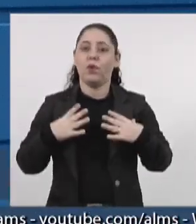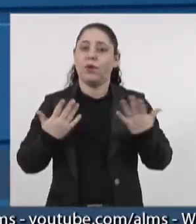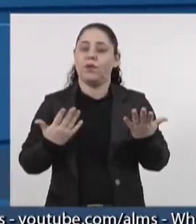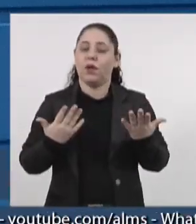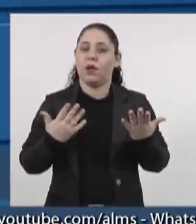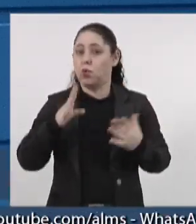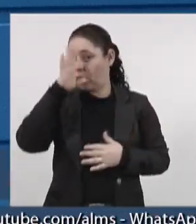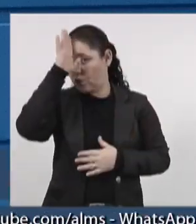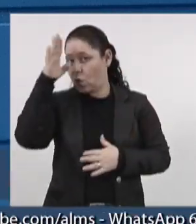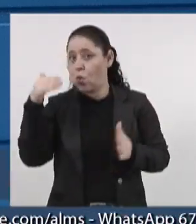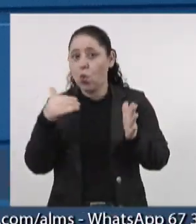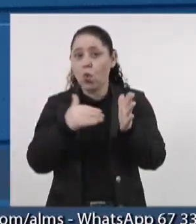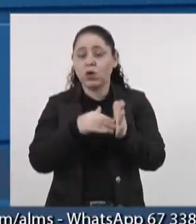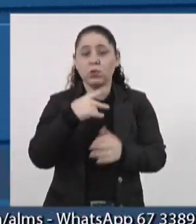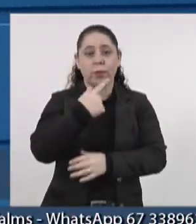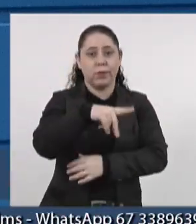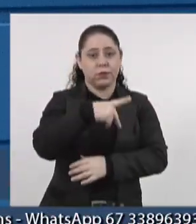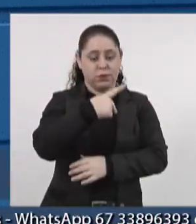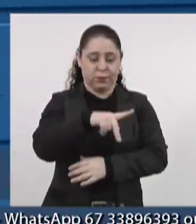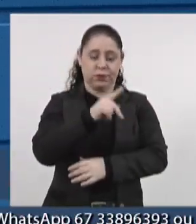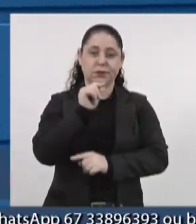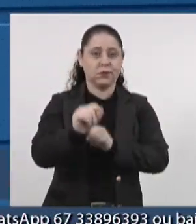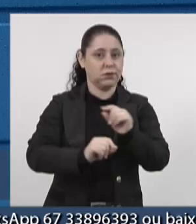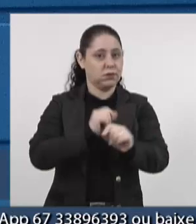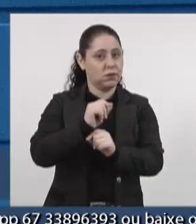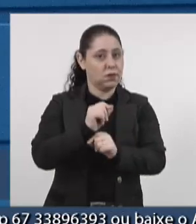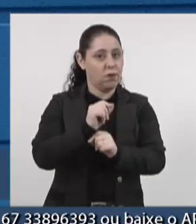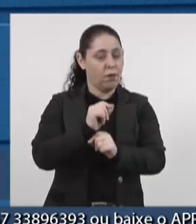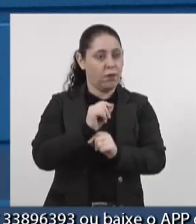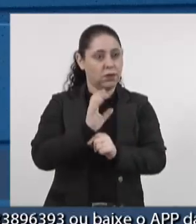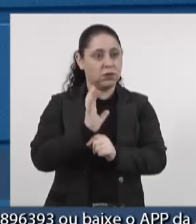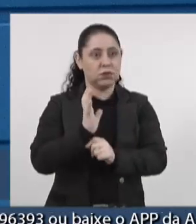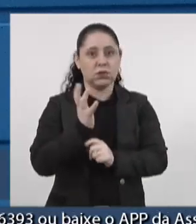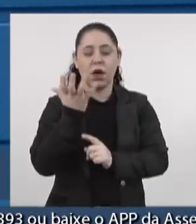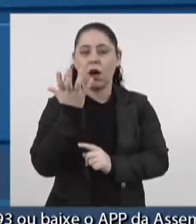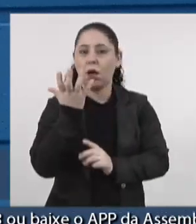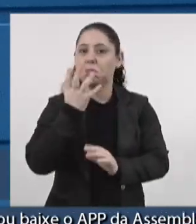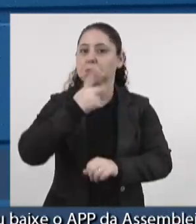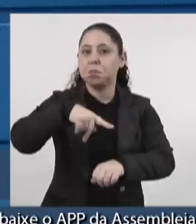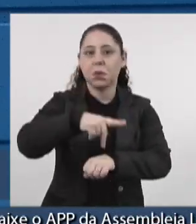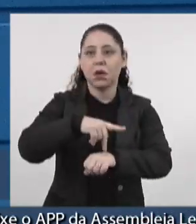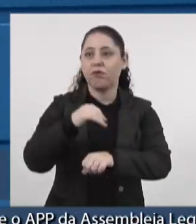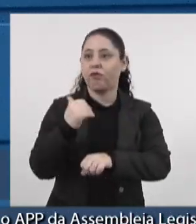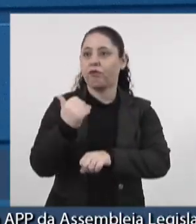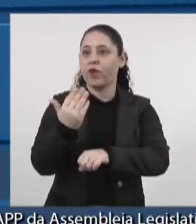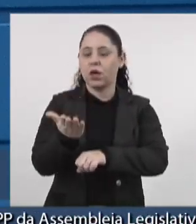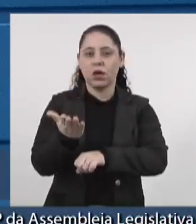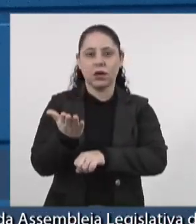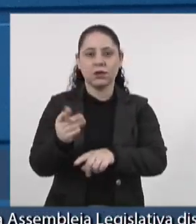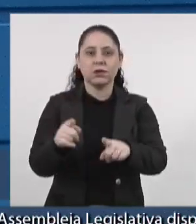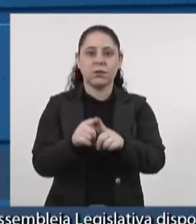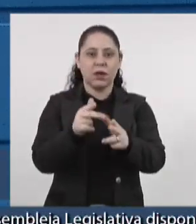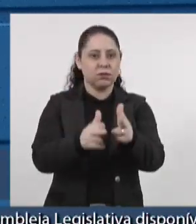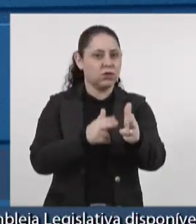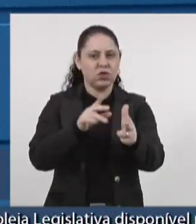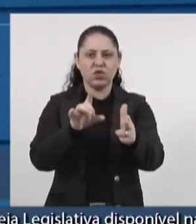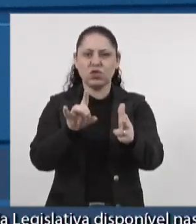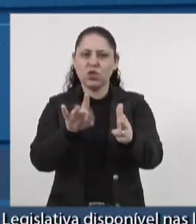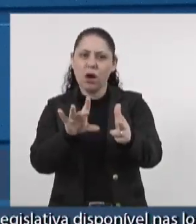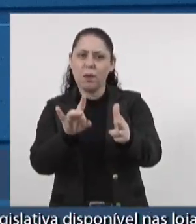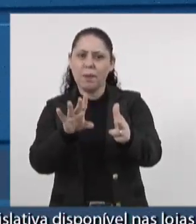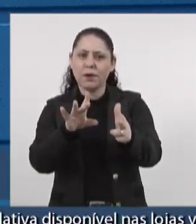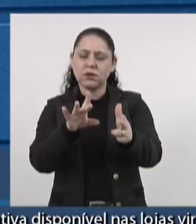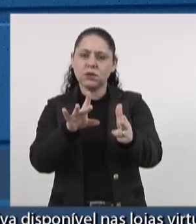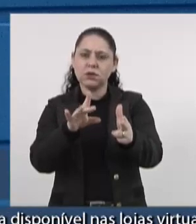principalmente o último de Ponta Porã, ele se tornou um evento internacional, porque essa ferrovia não diz respeito